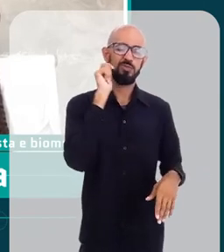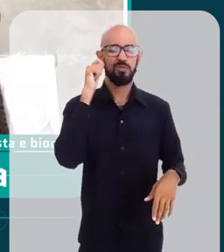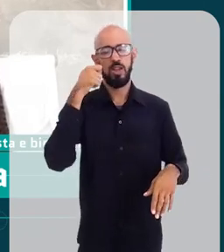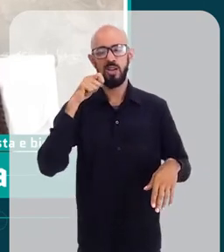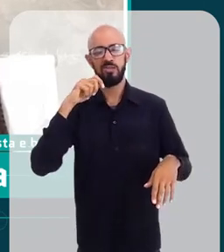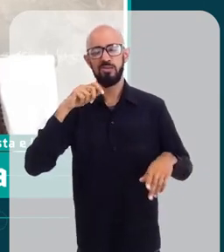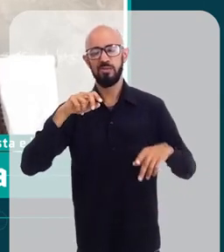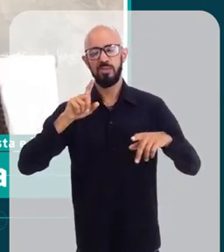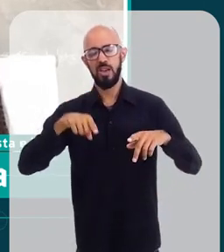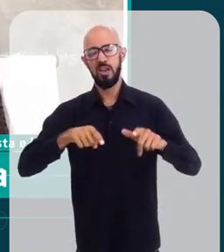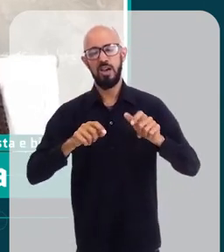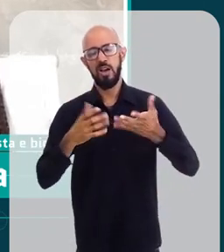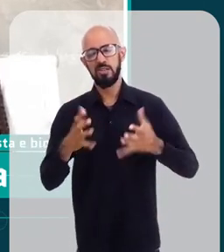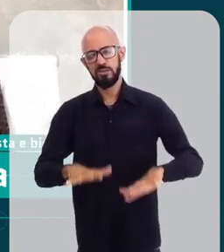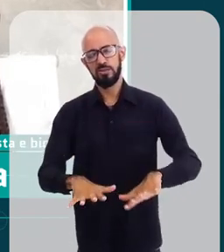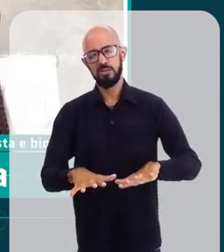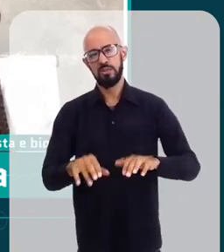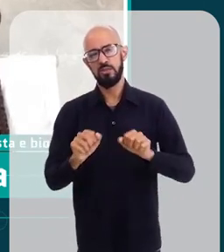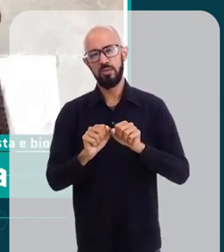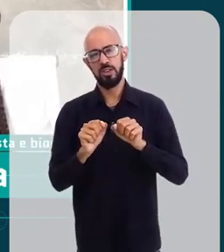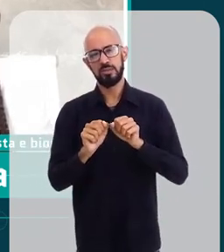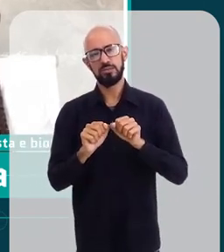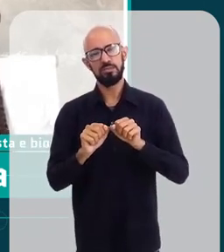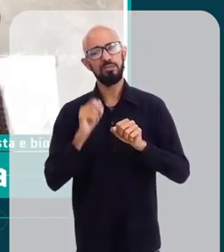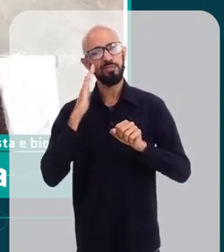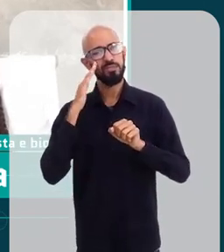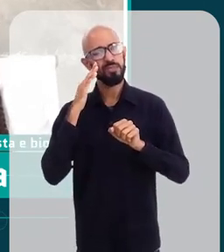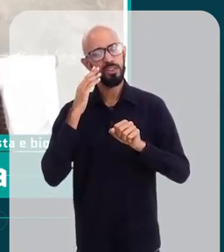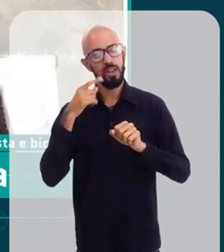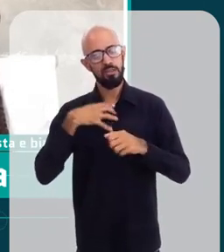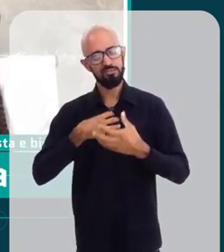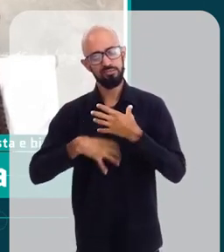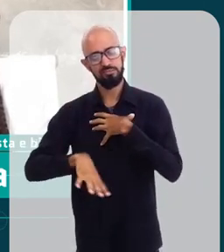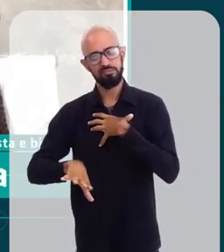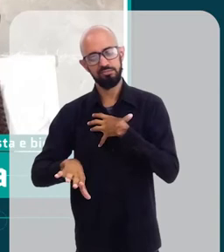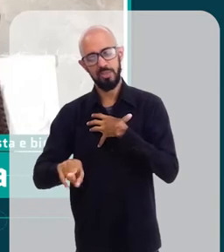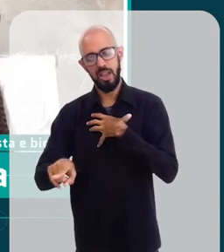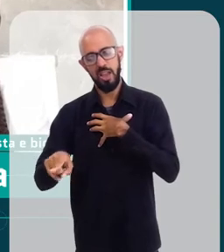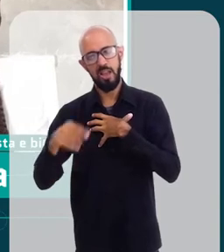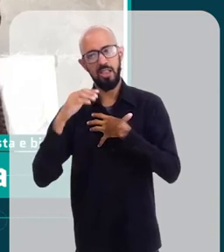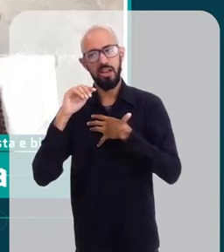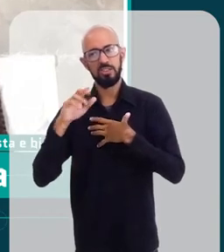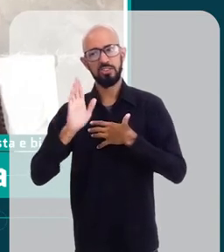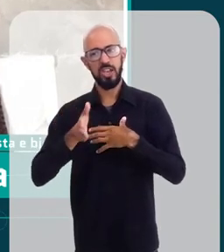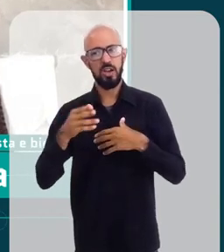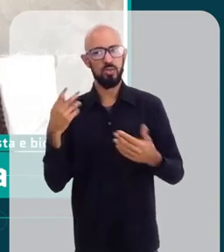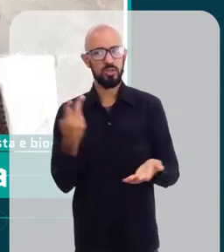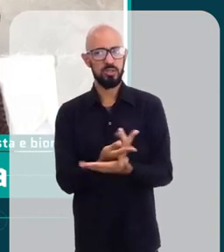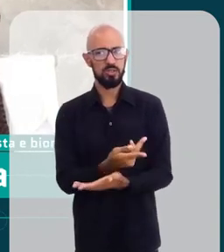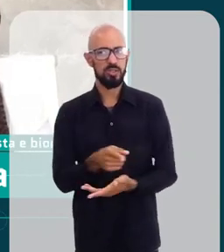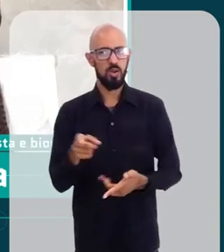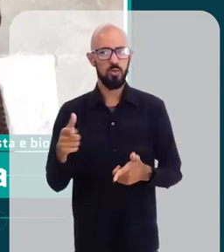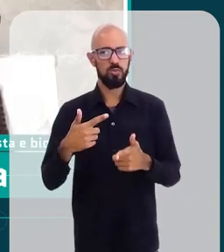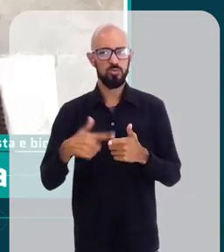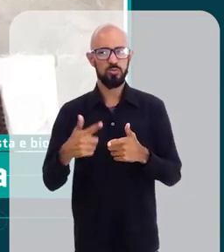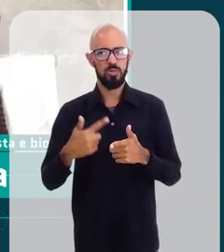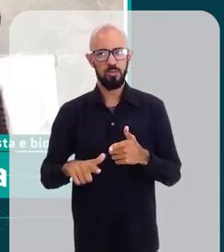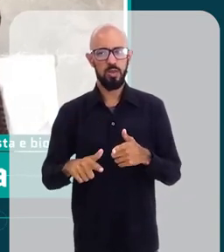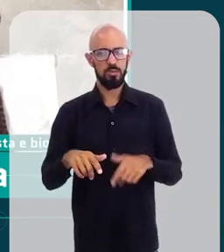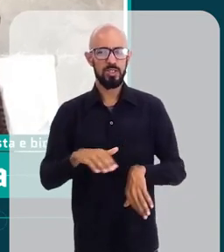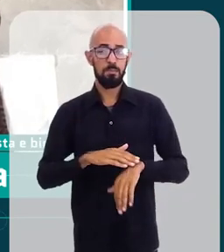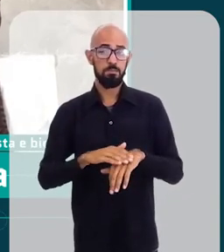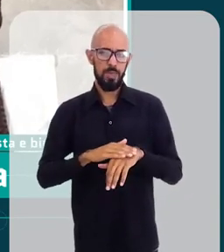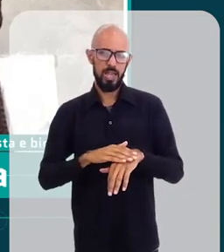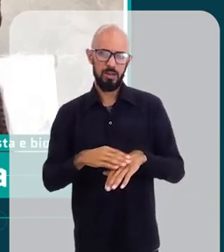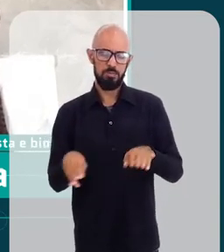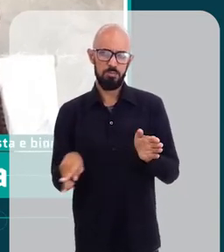entendimento de que um entende o outro melhor. Ela passou por todos os transtornos